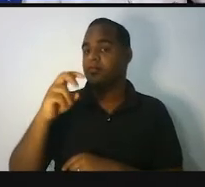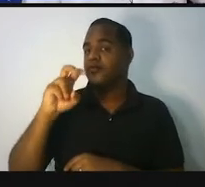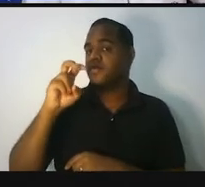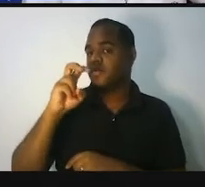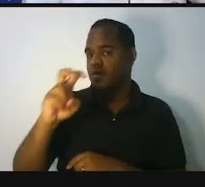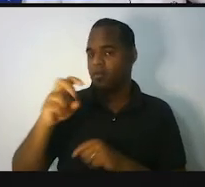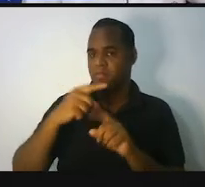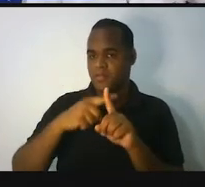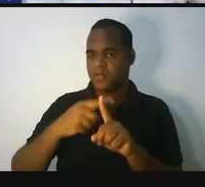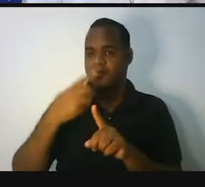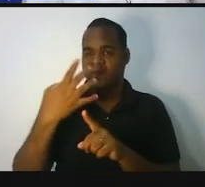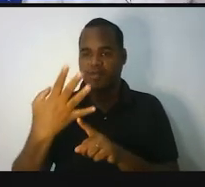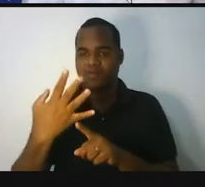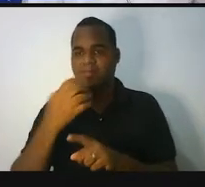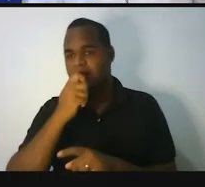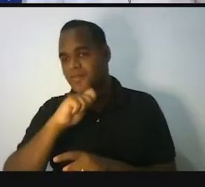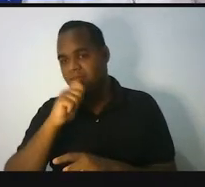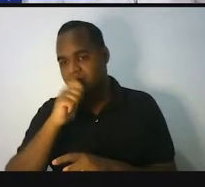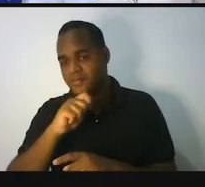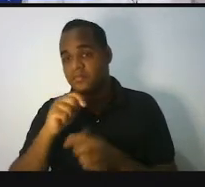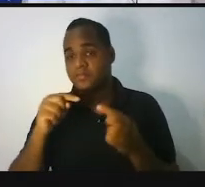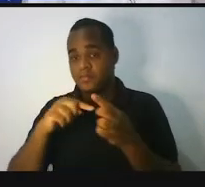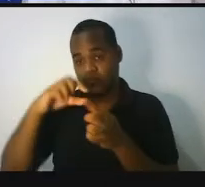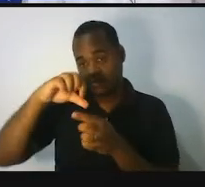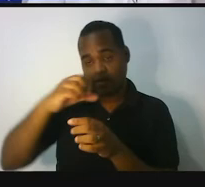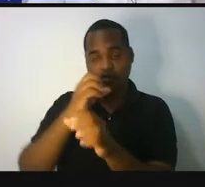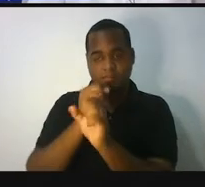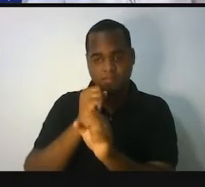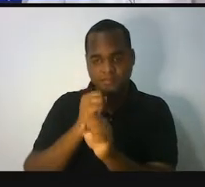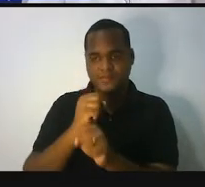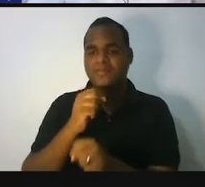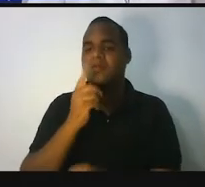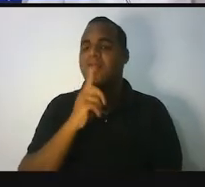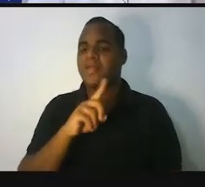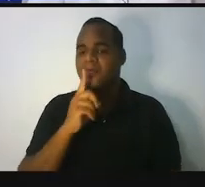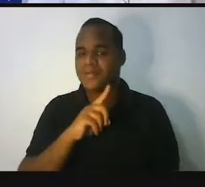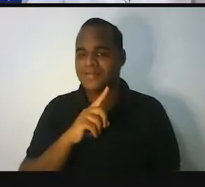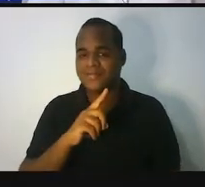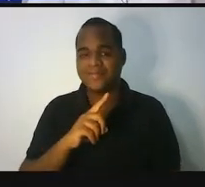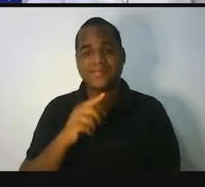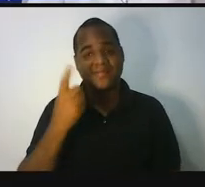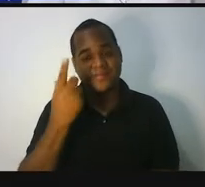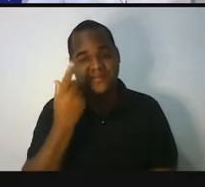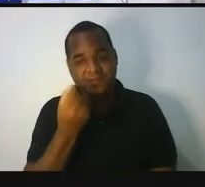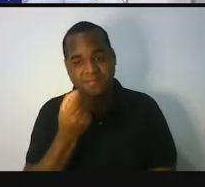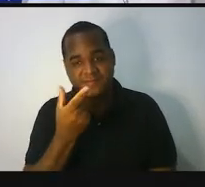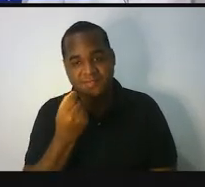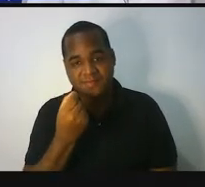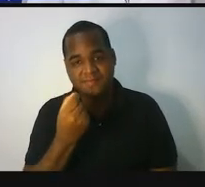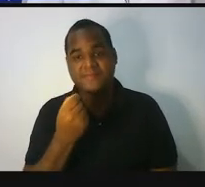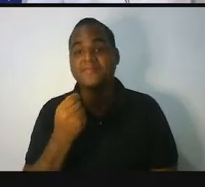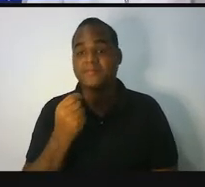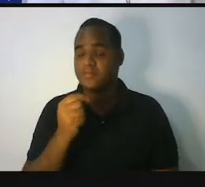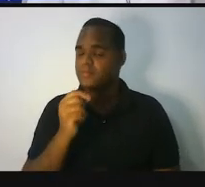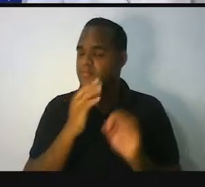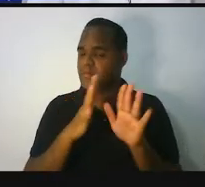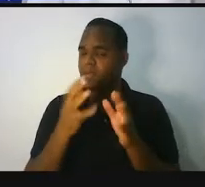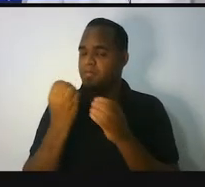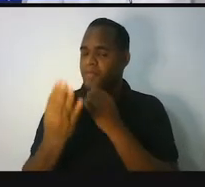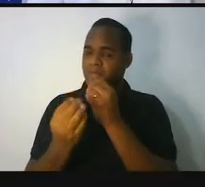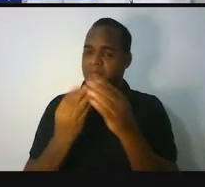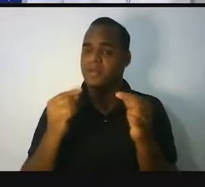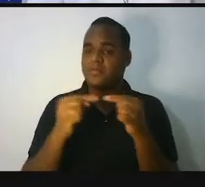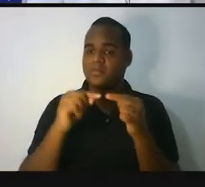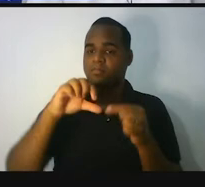mais quatro pirulitos, nove pirulitos. De 20, eu já distribuí